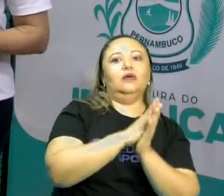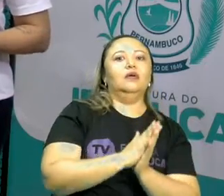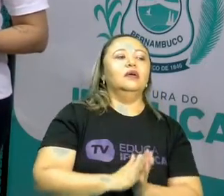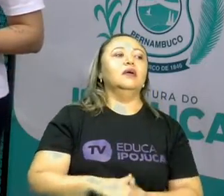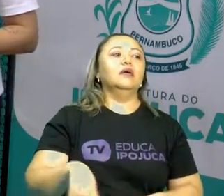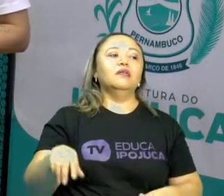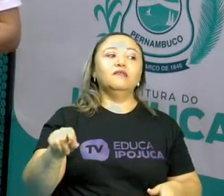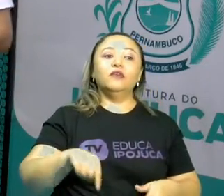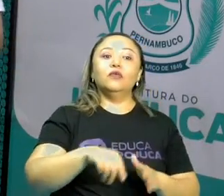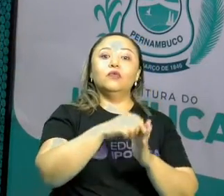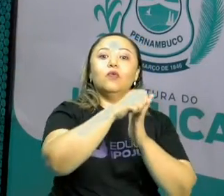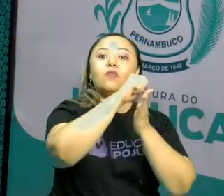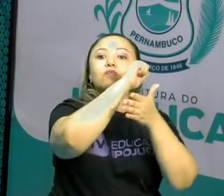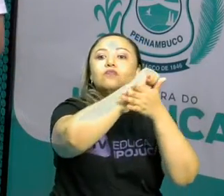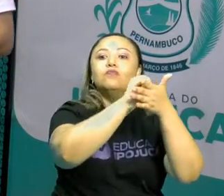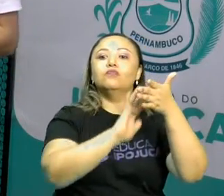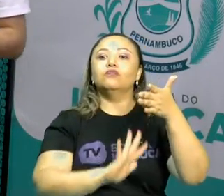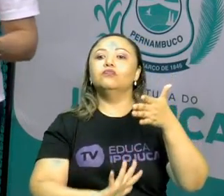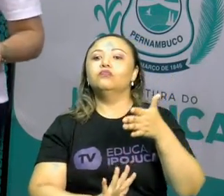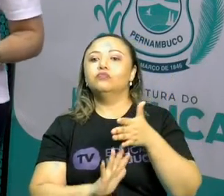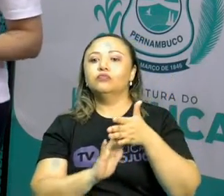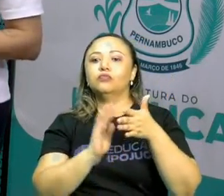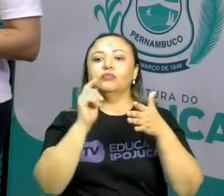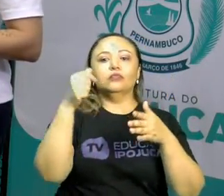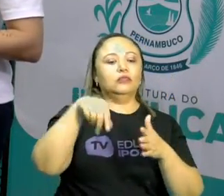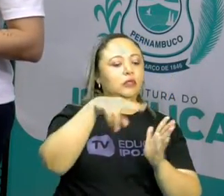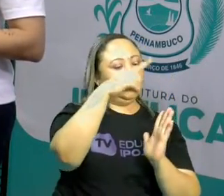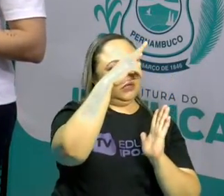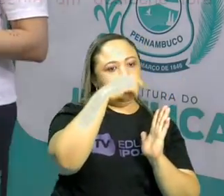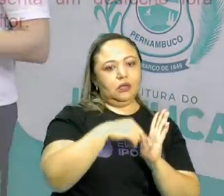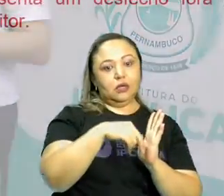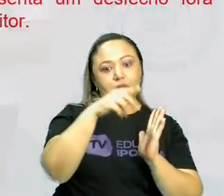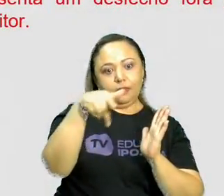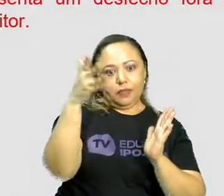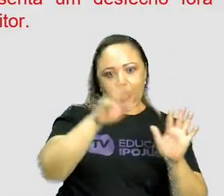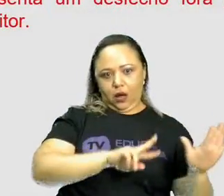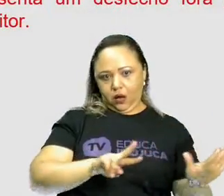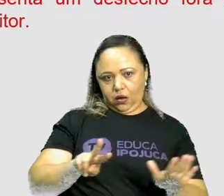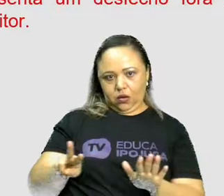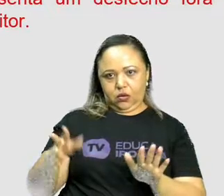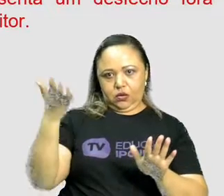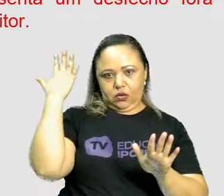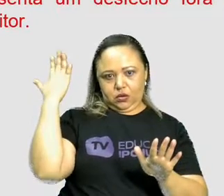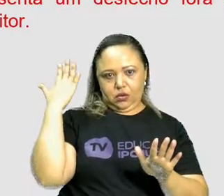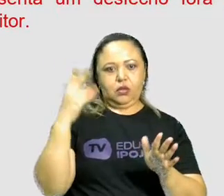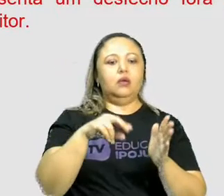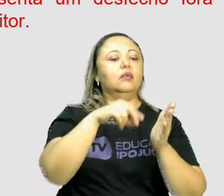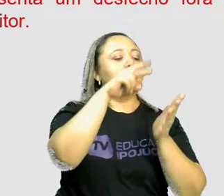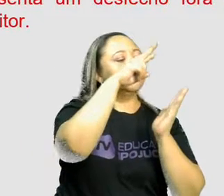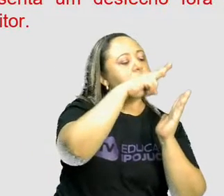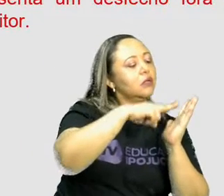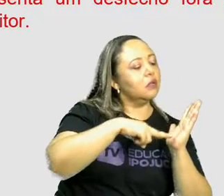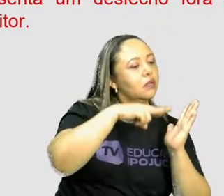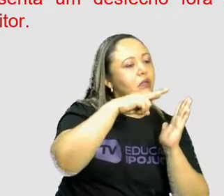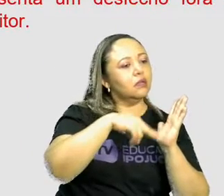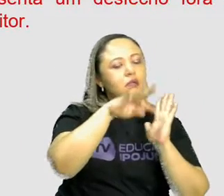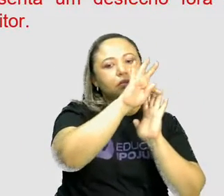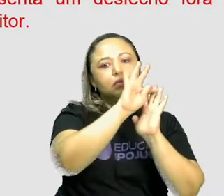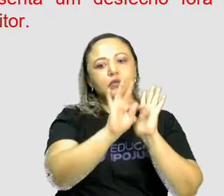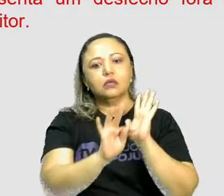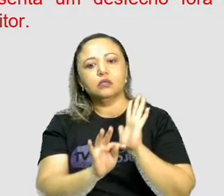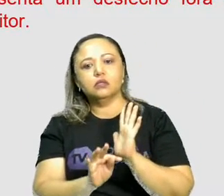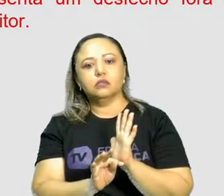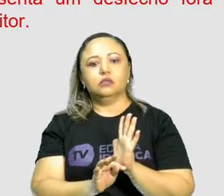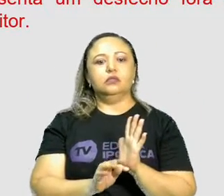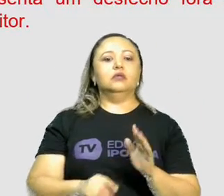o desafio que ficou na aula passada foi fazer a leitura desse texto. E você iria, né, comentar sobre a crítica,